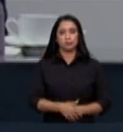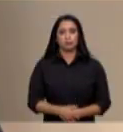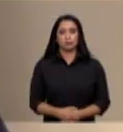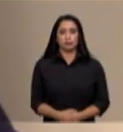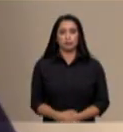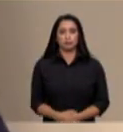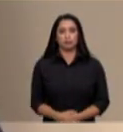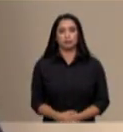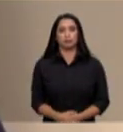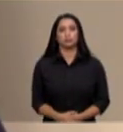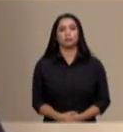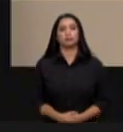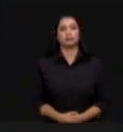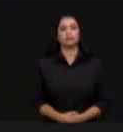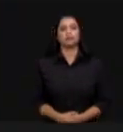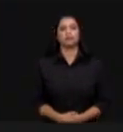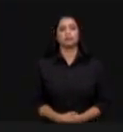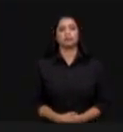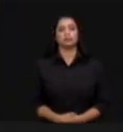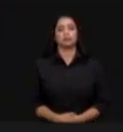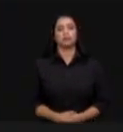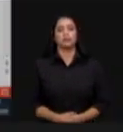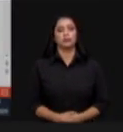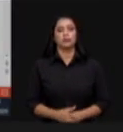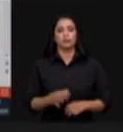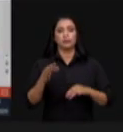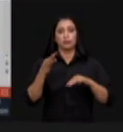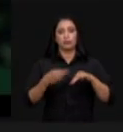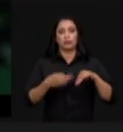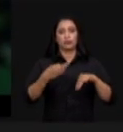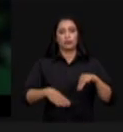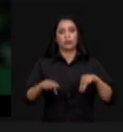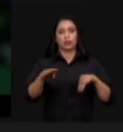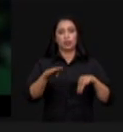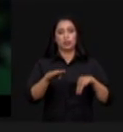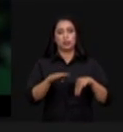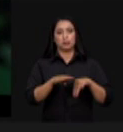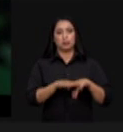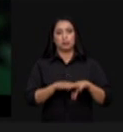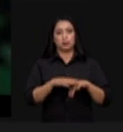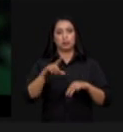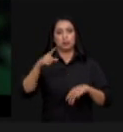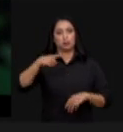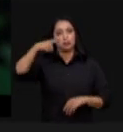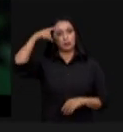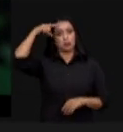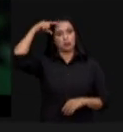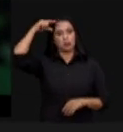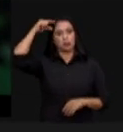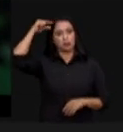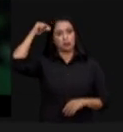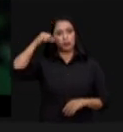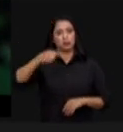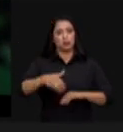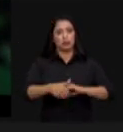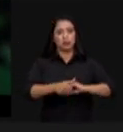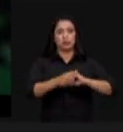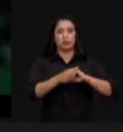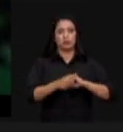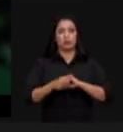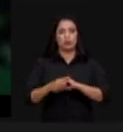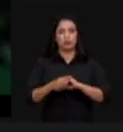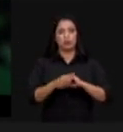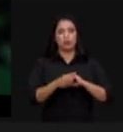excelentíssimo senhor ministro Luiz Roberto Barroso na pessoa de quem eu cumprimento esta